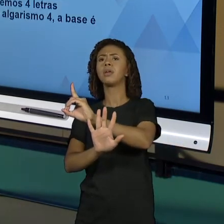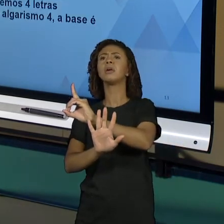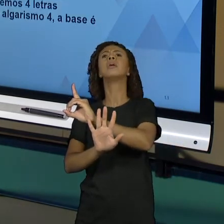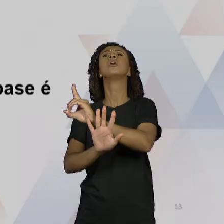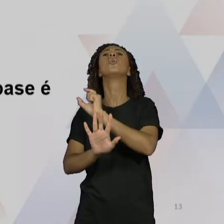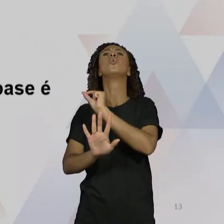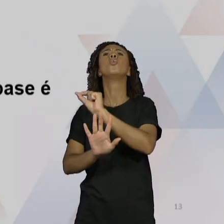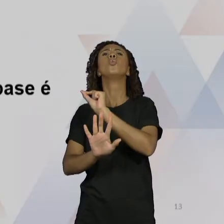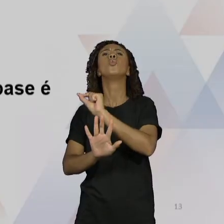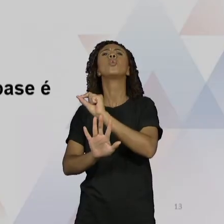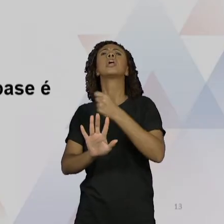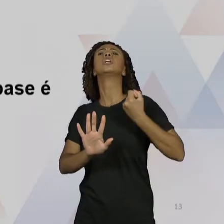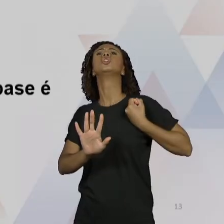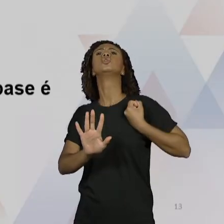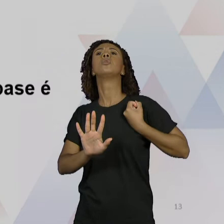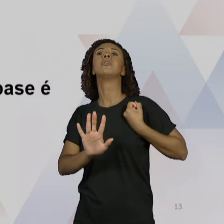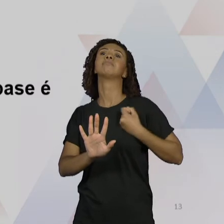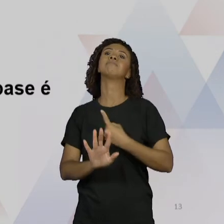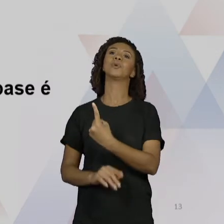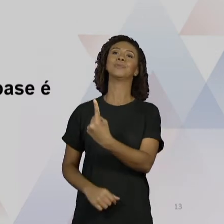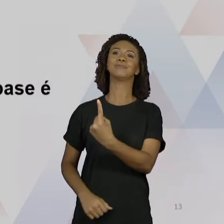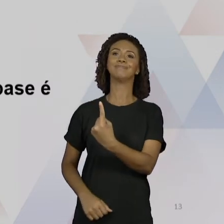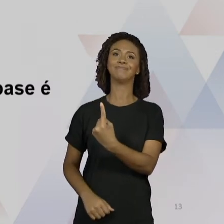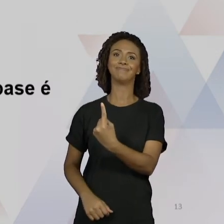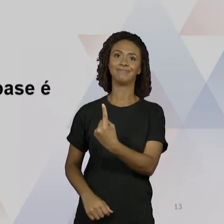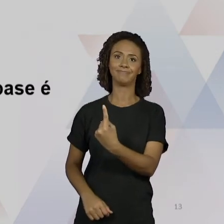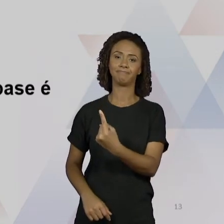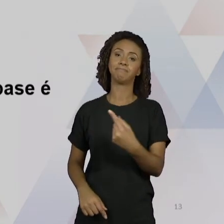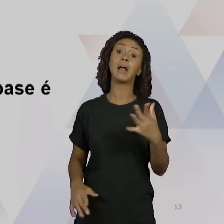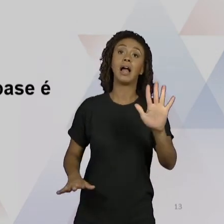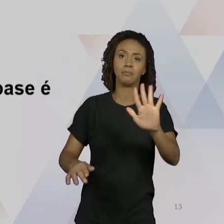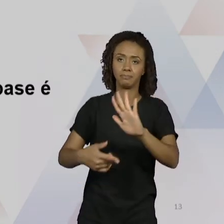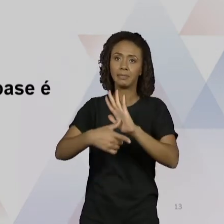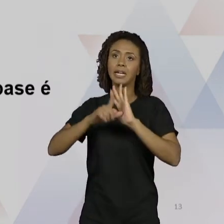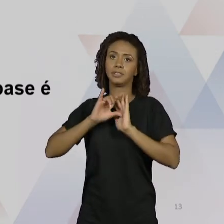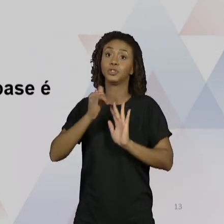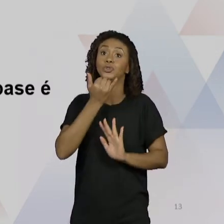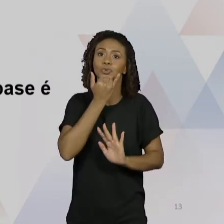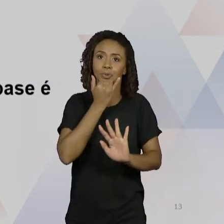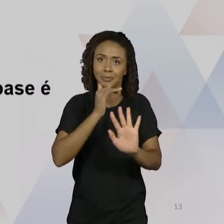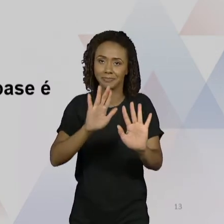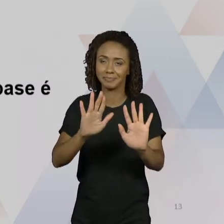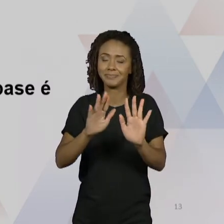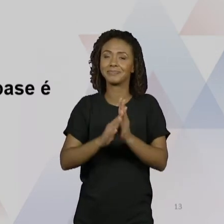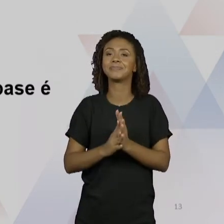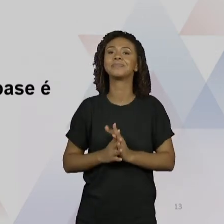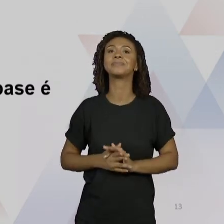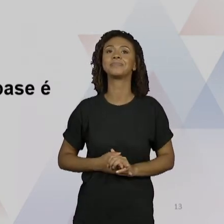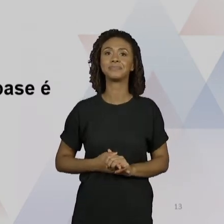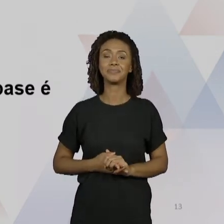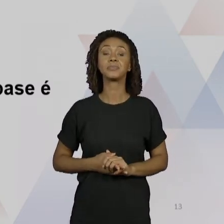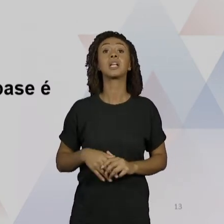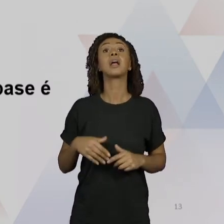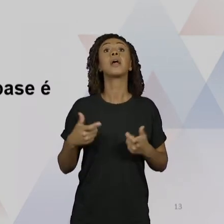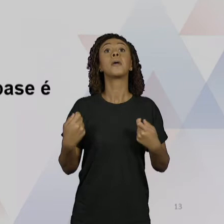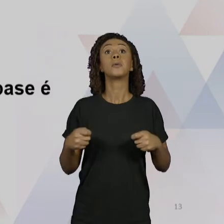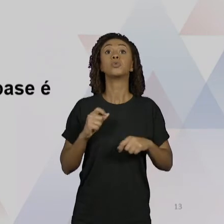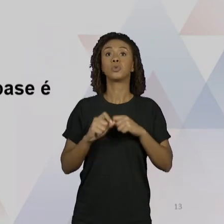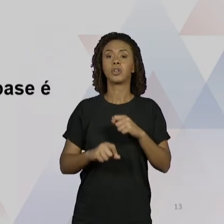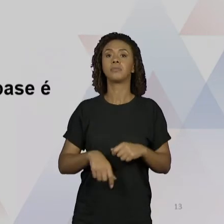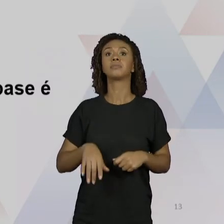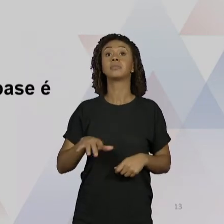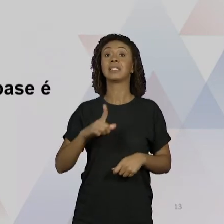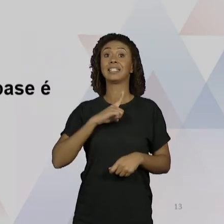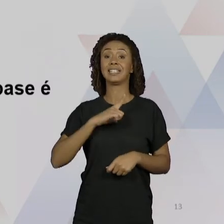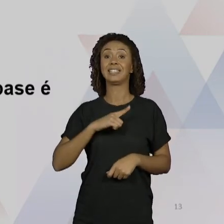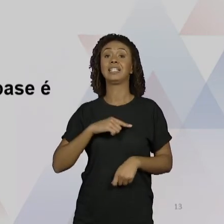Tá? Bom, antes disso desculpa tá certo? Vamos chamar a atenção eu tenho 4 letras